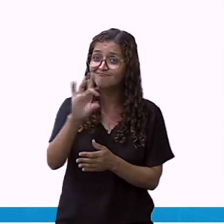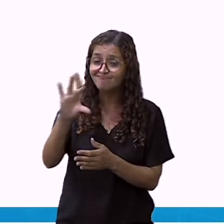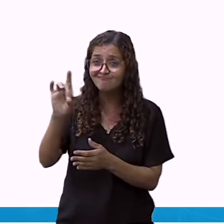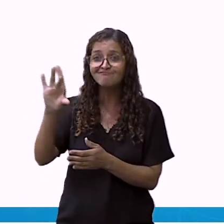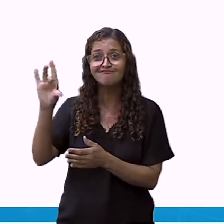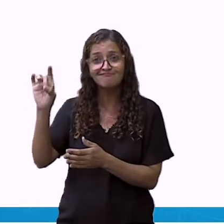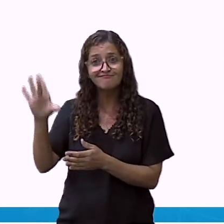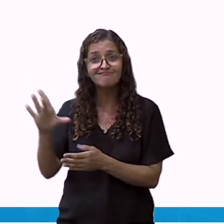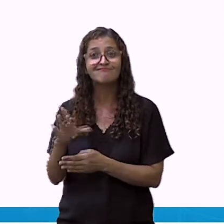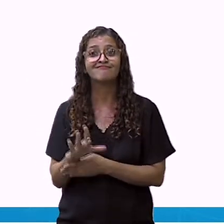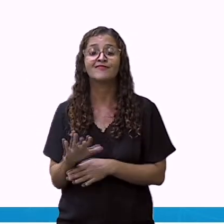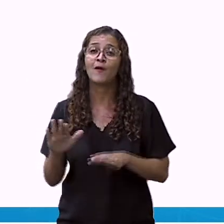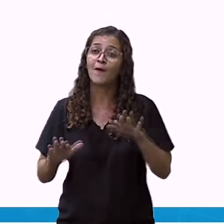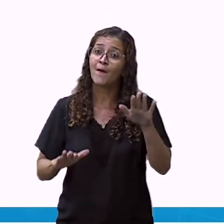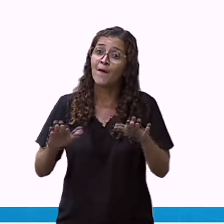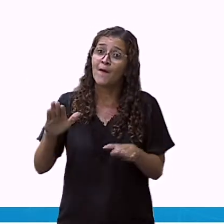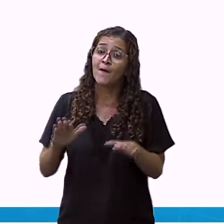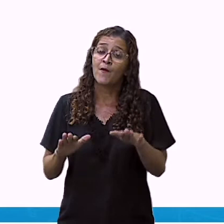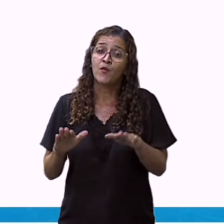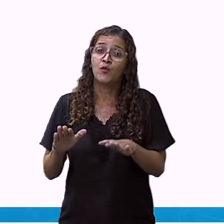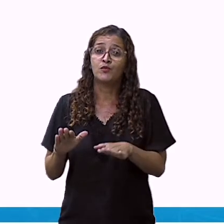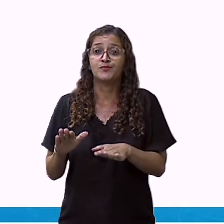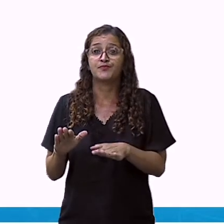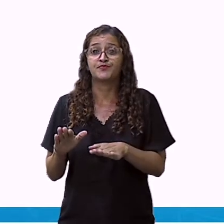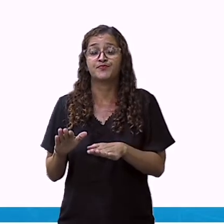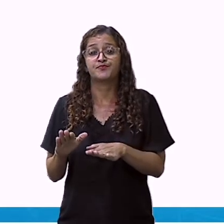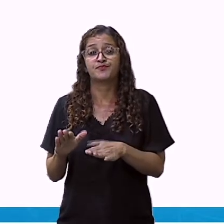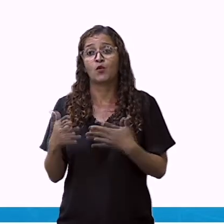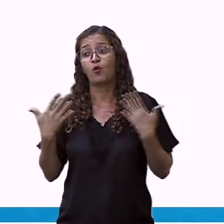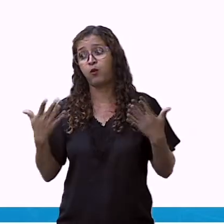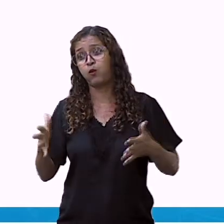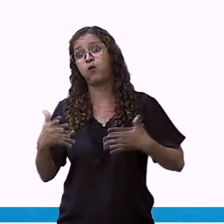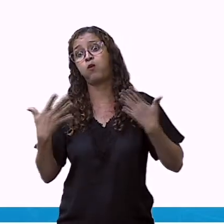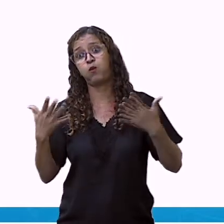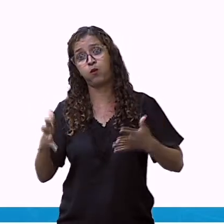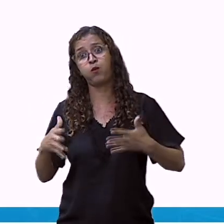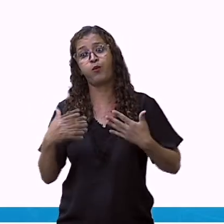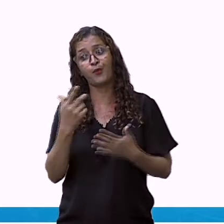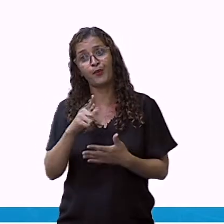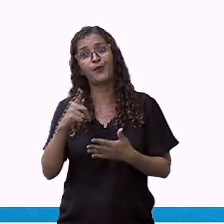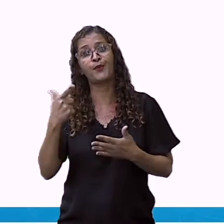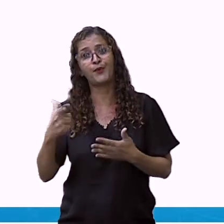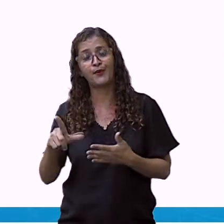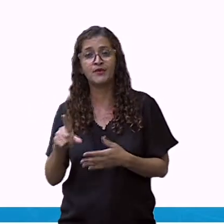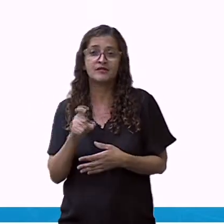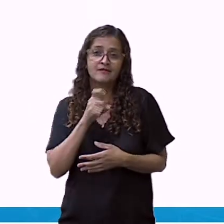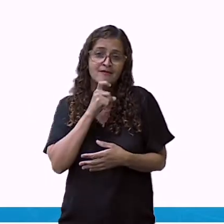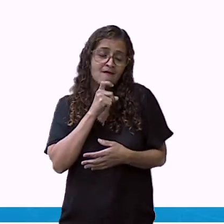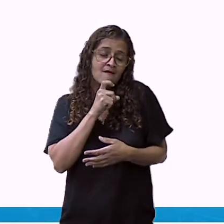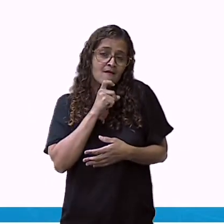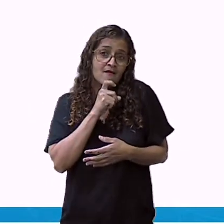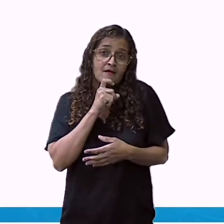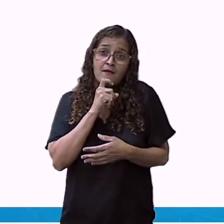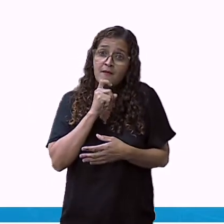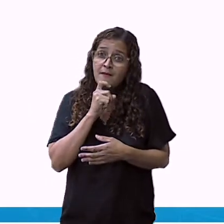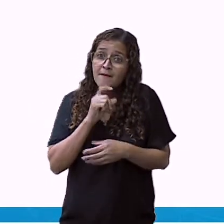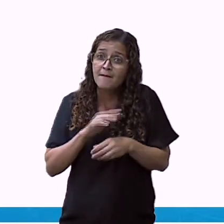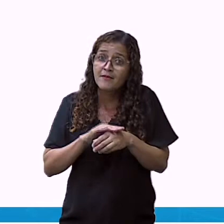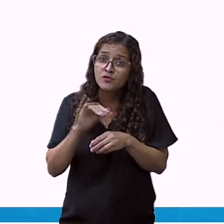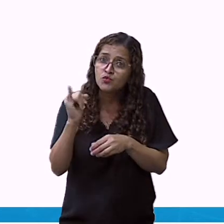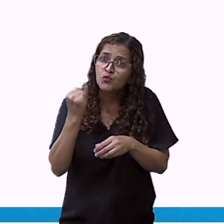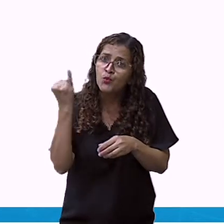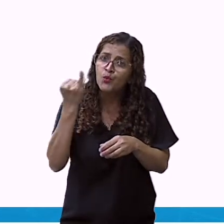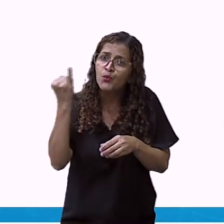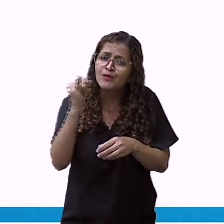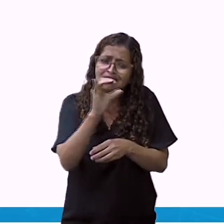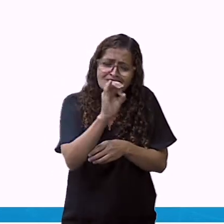Algumas são mais quentes e outras mais frias. Mas, o importante é que cada estação